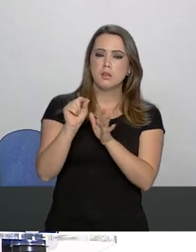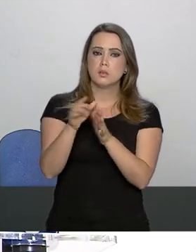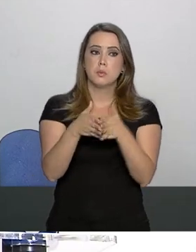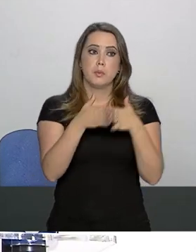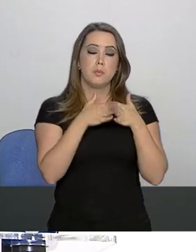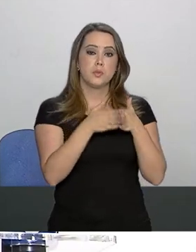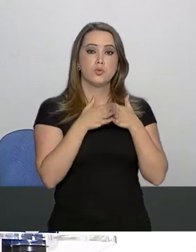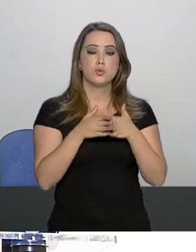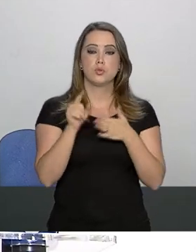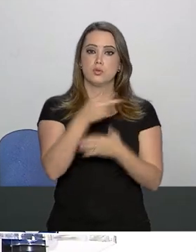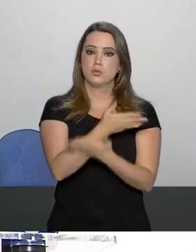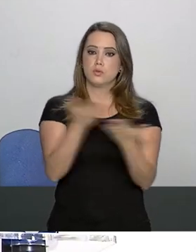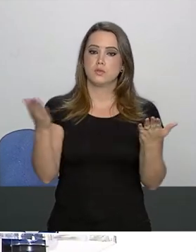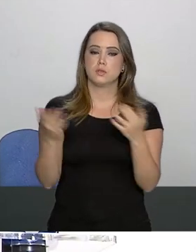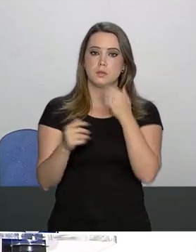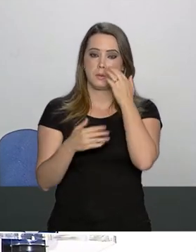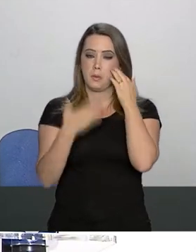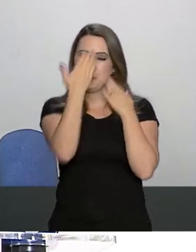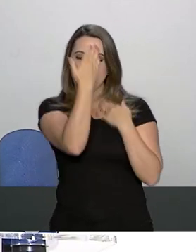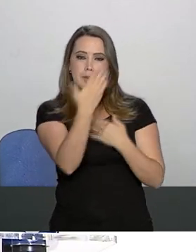a pedido de vocês.